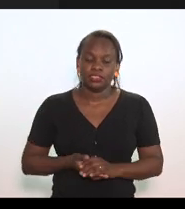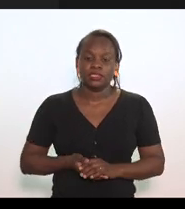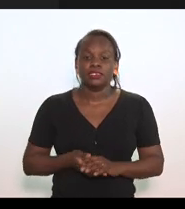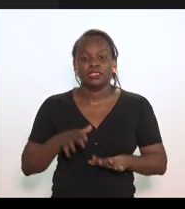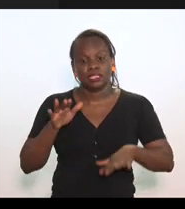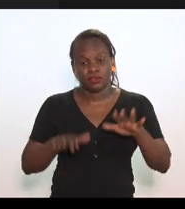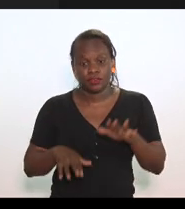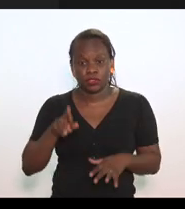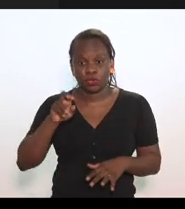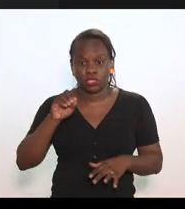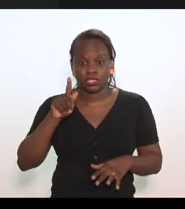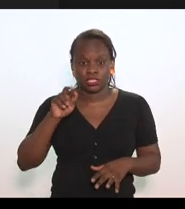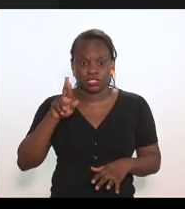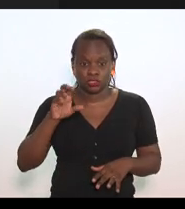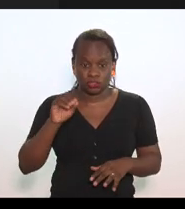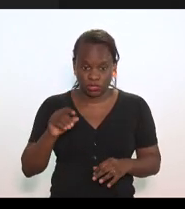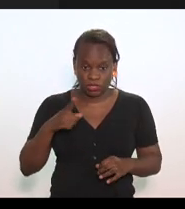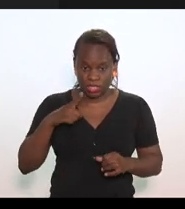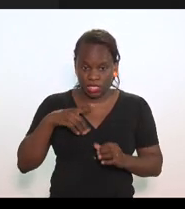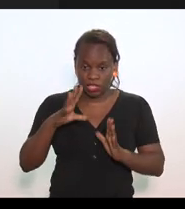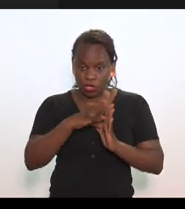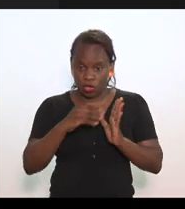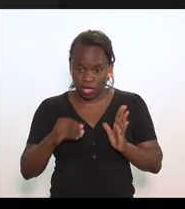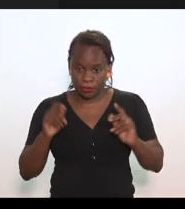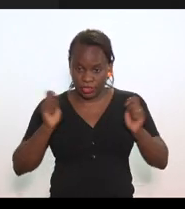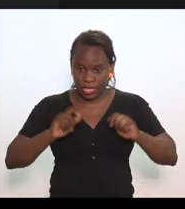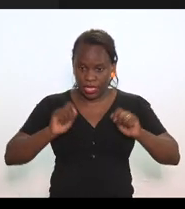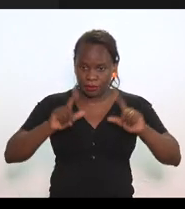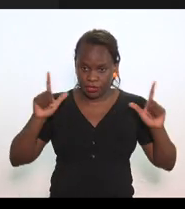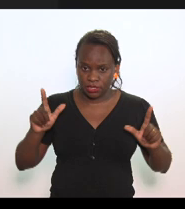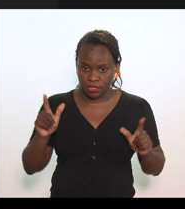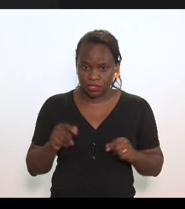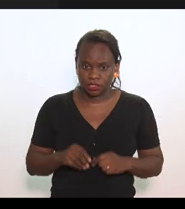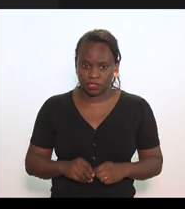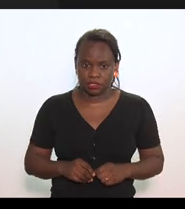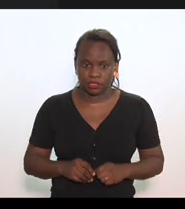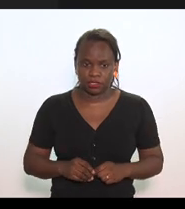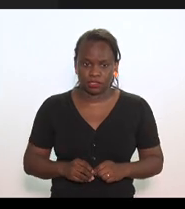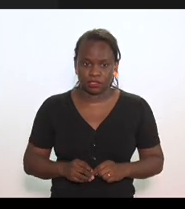Talvez o Rodrigo... Se o Rodrigo tiver cópia da apresentação, você consegue subir, Rodrigo?